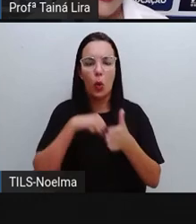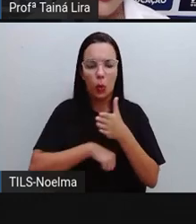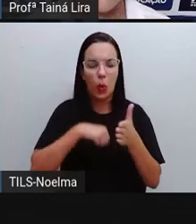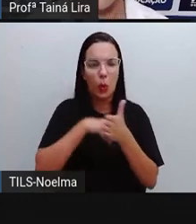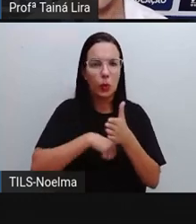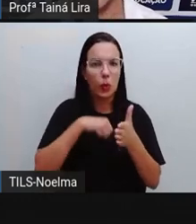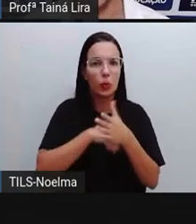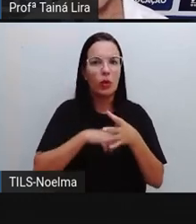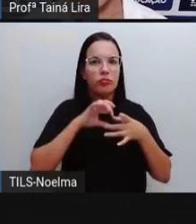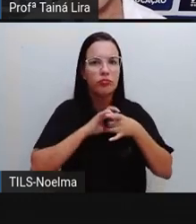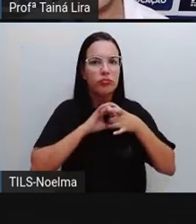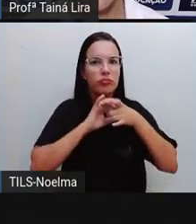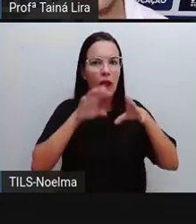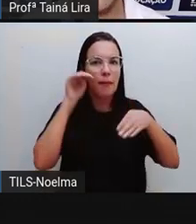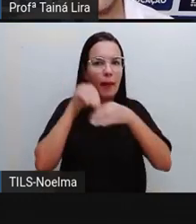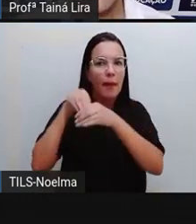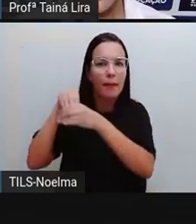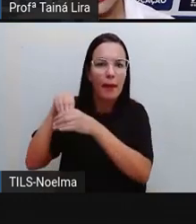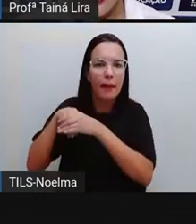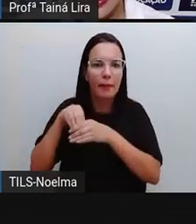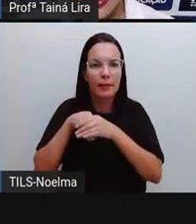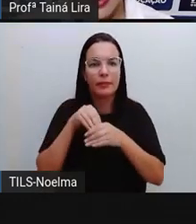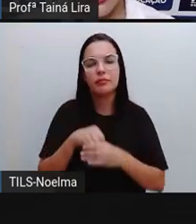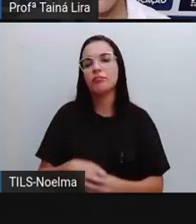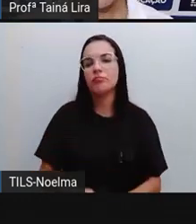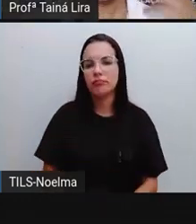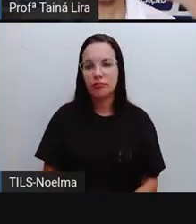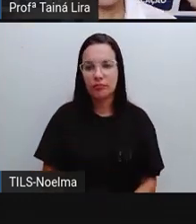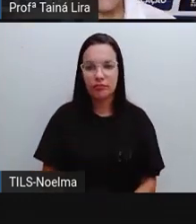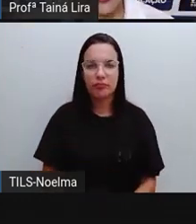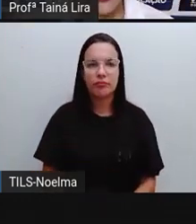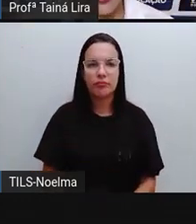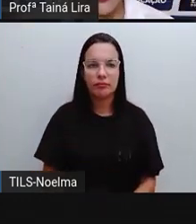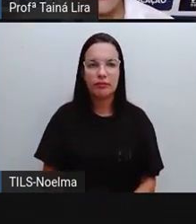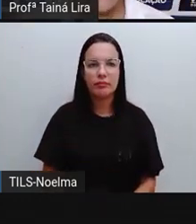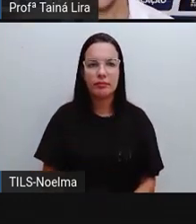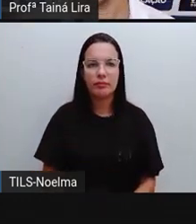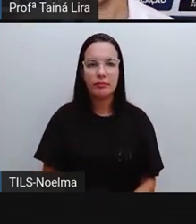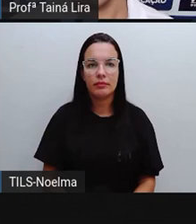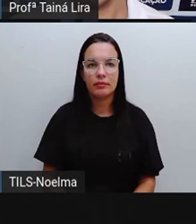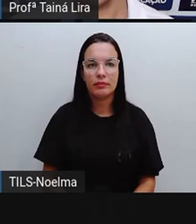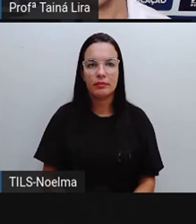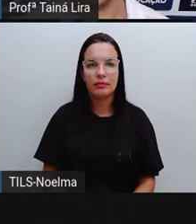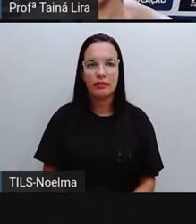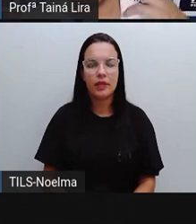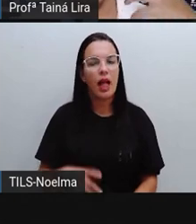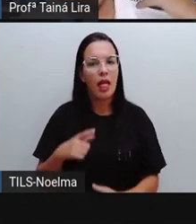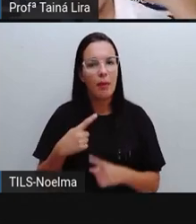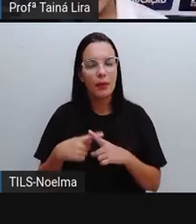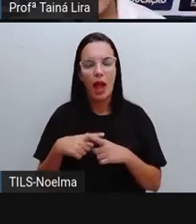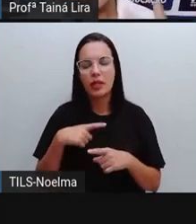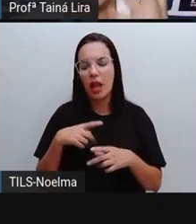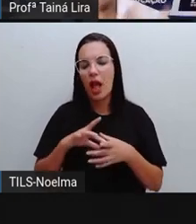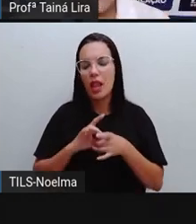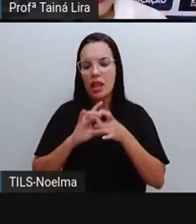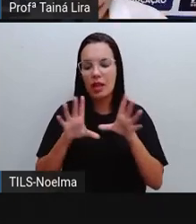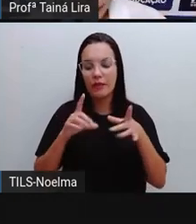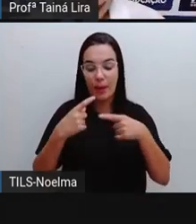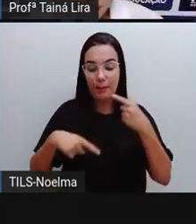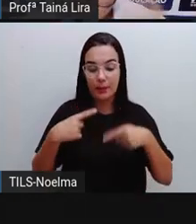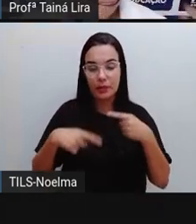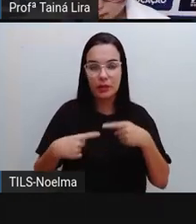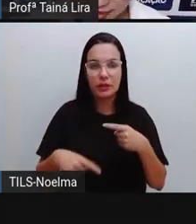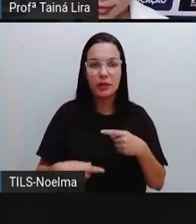tá? Pelo processo dessa democracia, tá? De a gente ter aí uma política mais